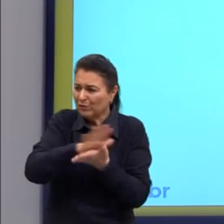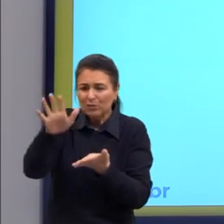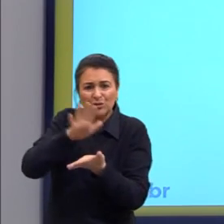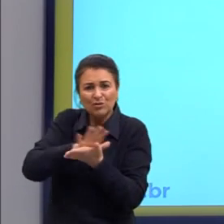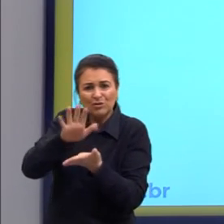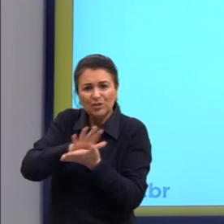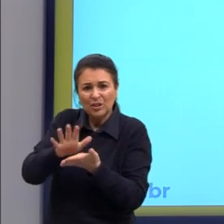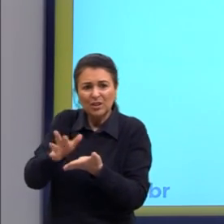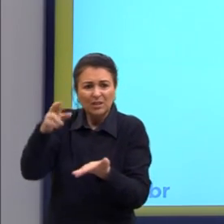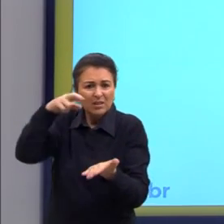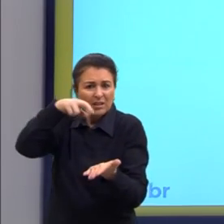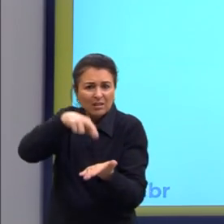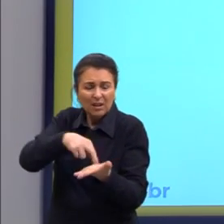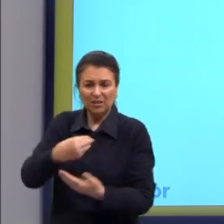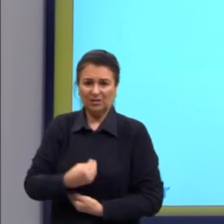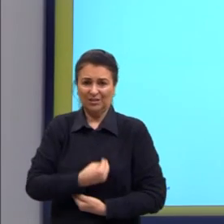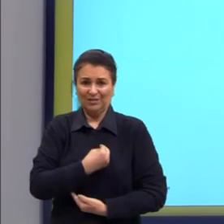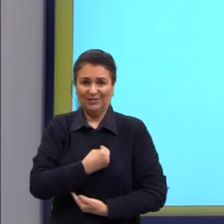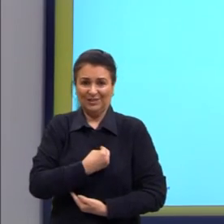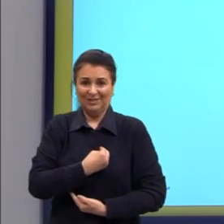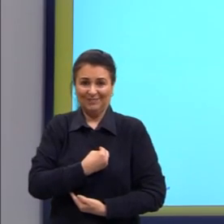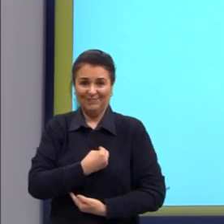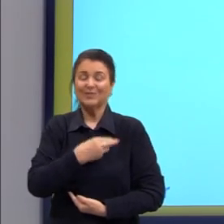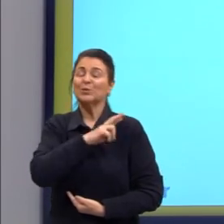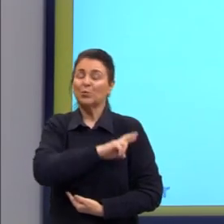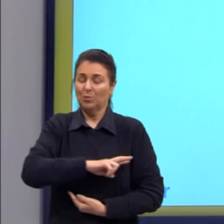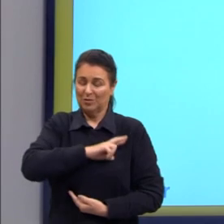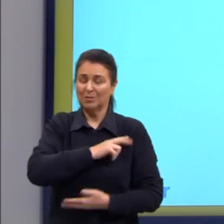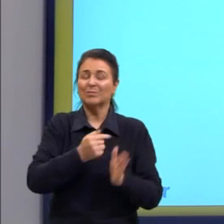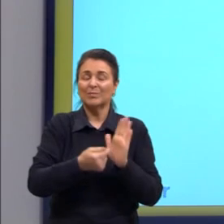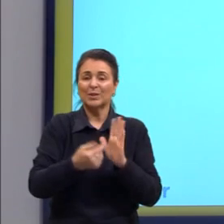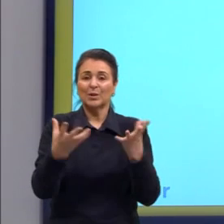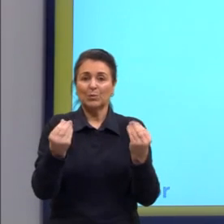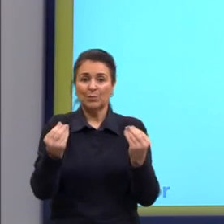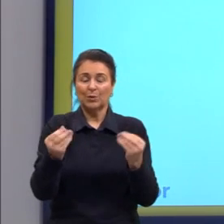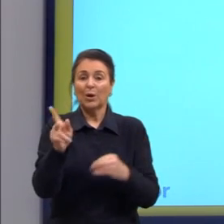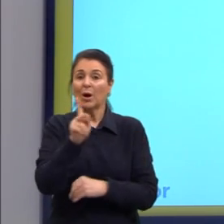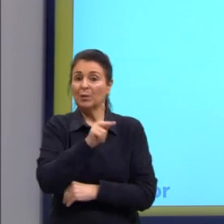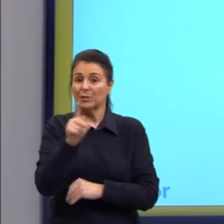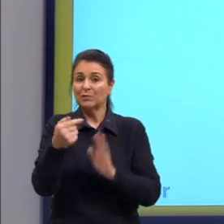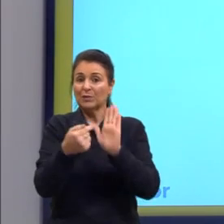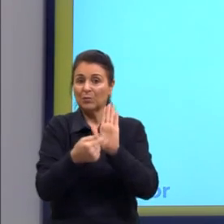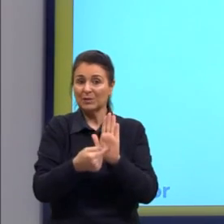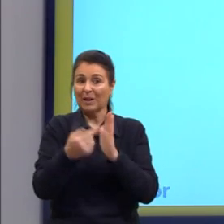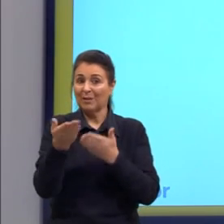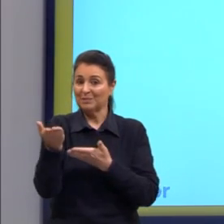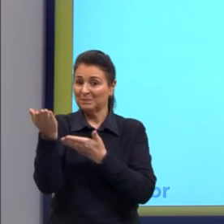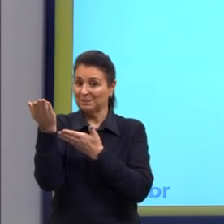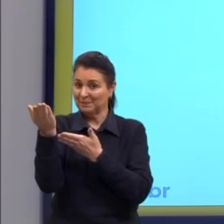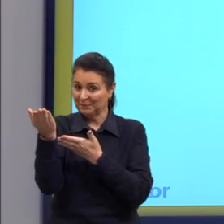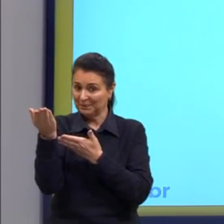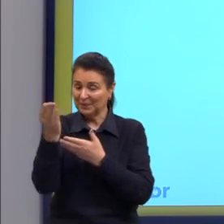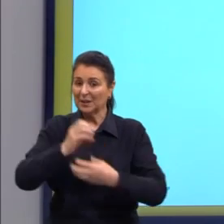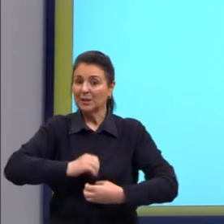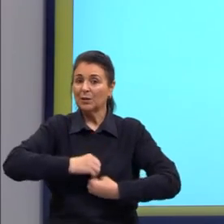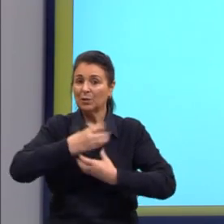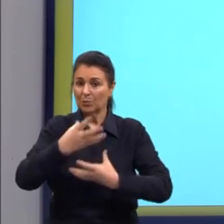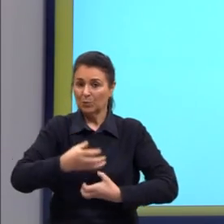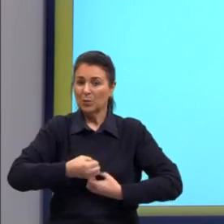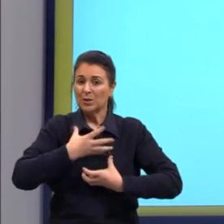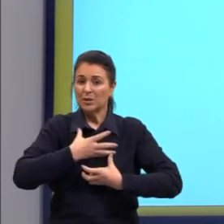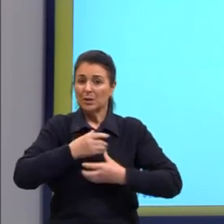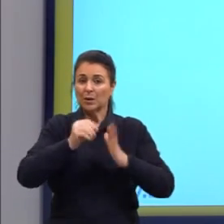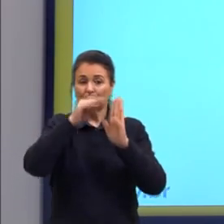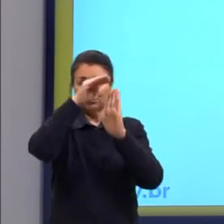a característica aqui do romantismo, que é muito importante. Separei só dois trechinhos aqui, porque é um poema grande,